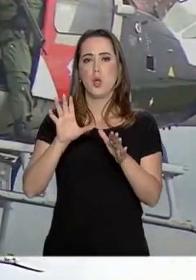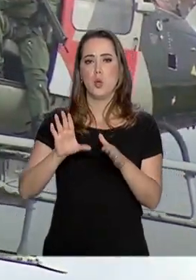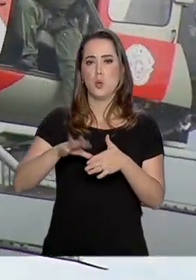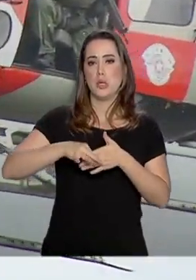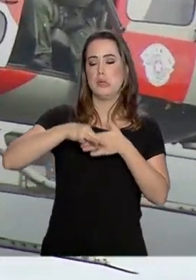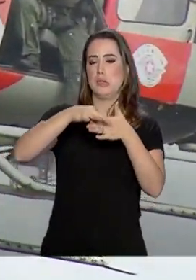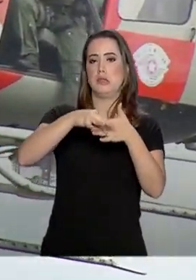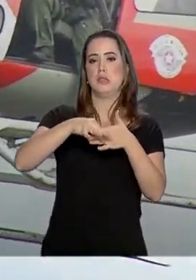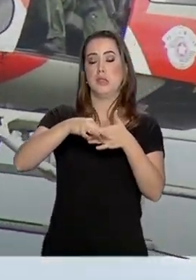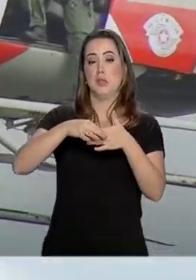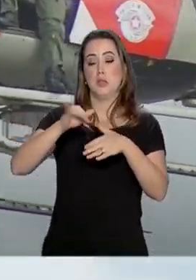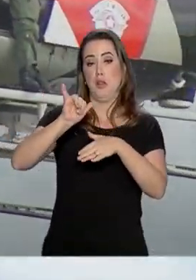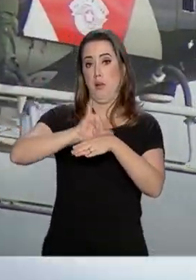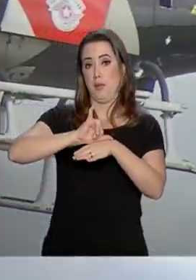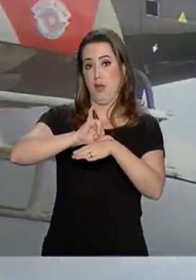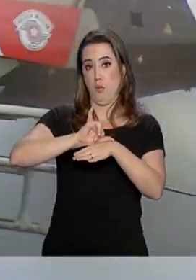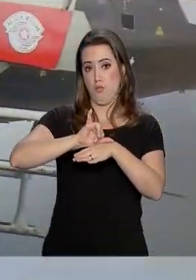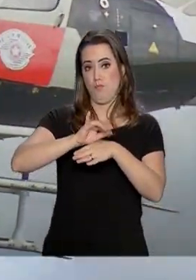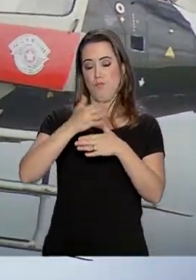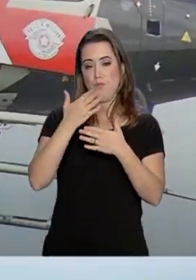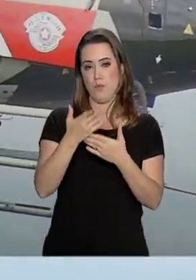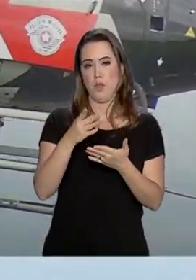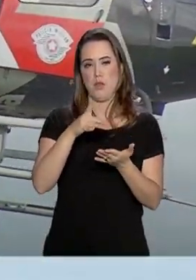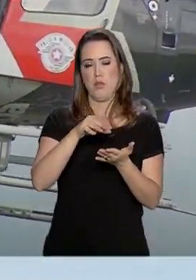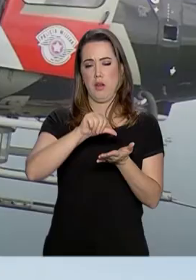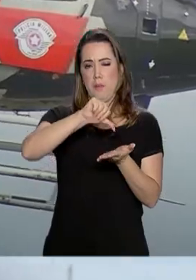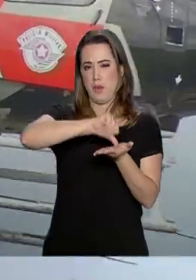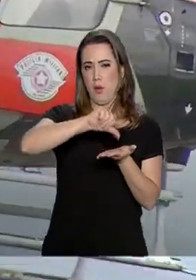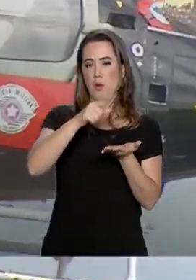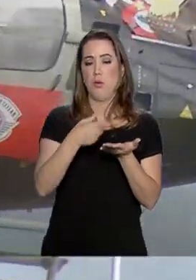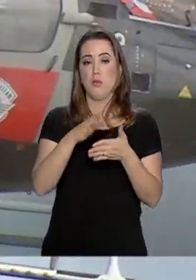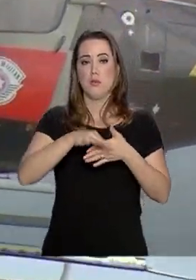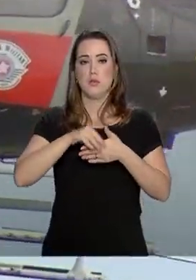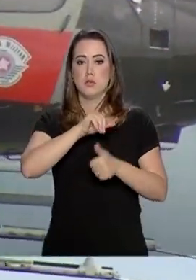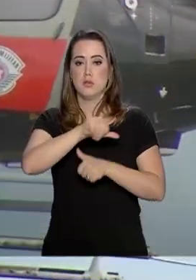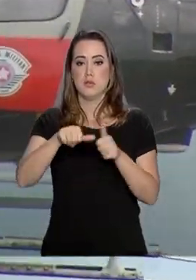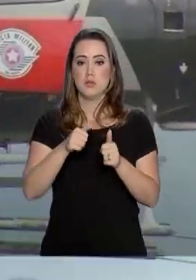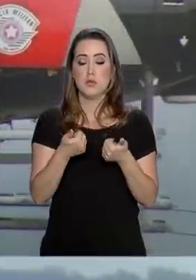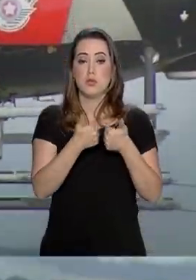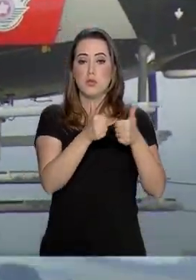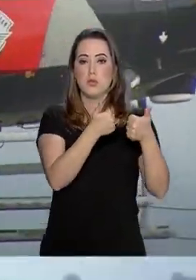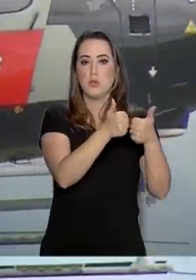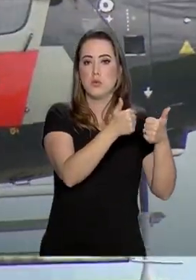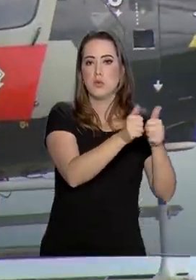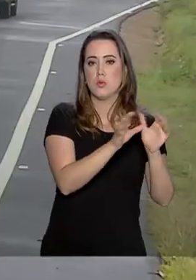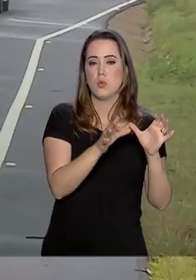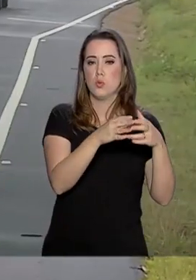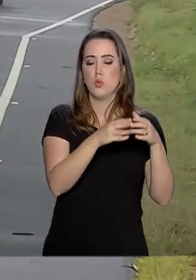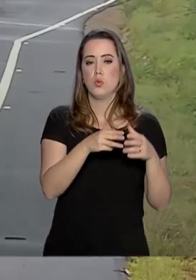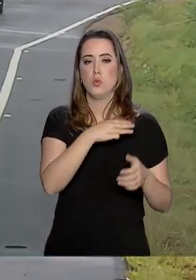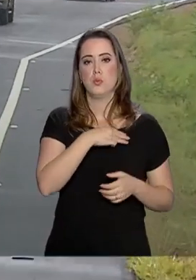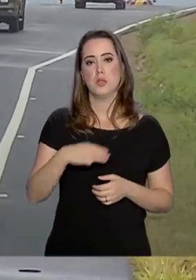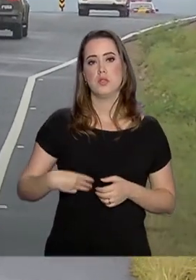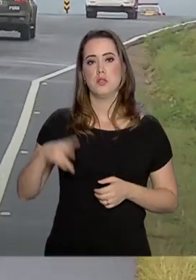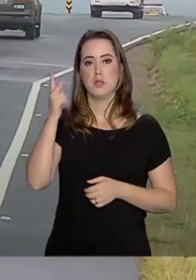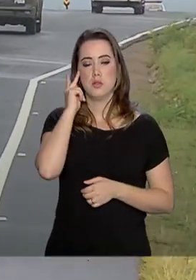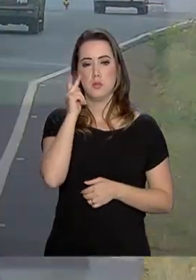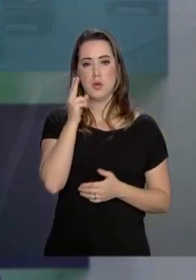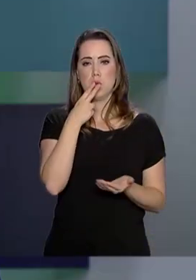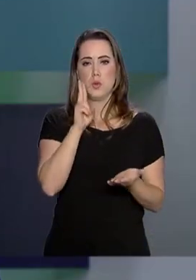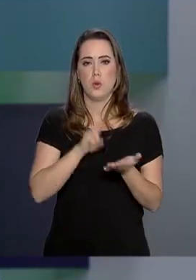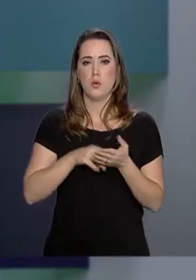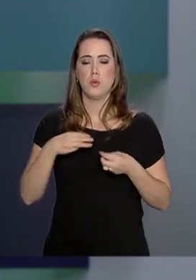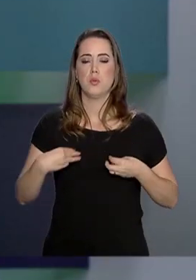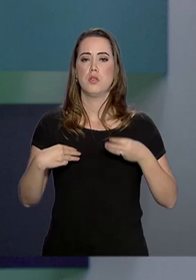foram transferidos com escolta do Departamento Penitenciário Nacional e da Polícia Militar de São Paulo. Em nota, o